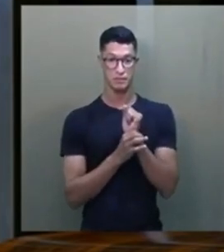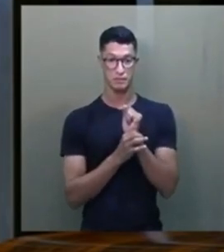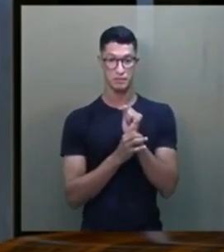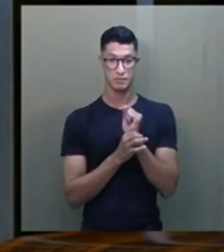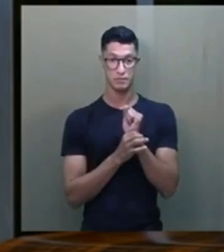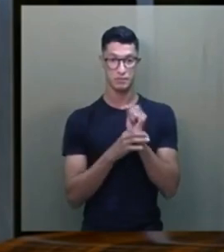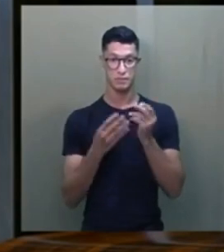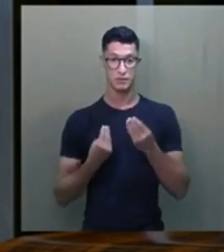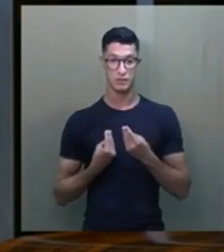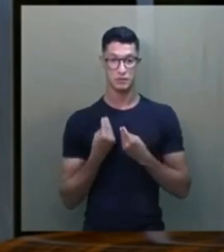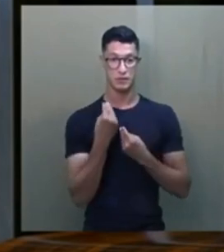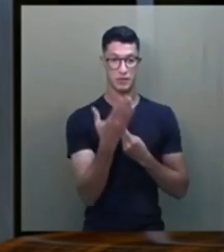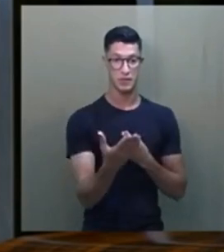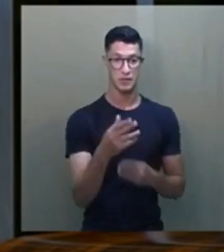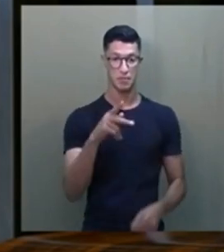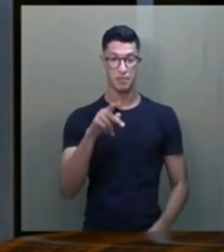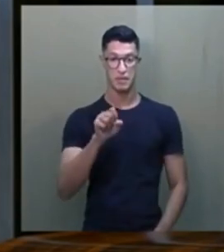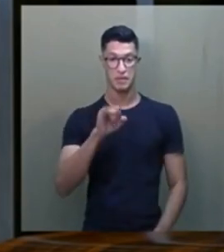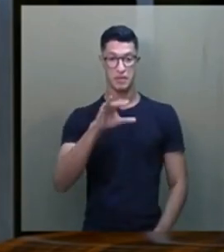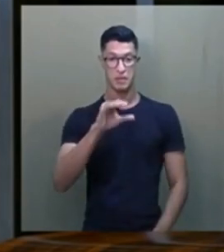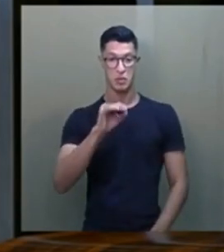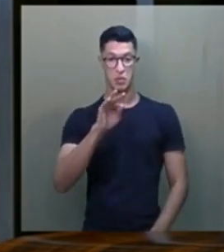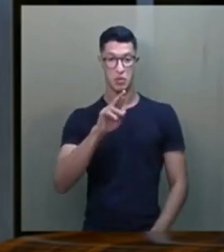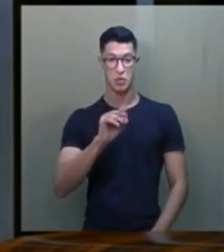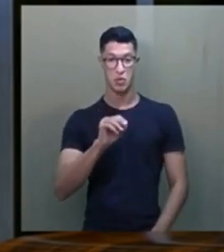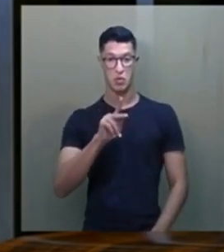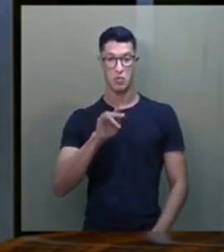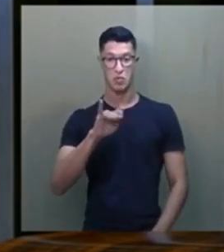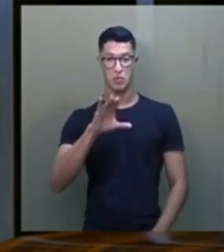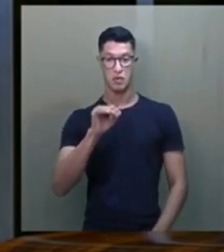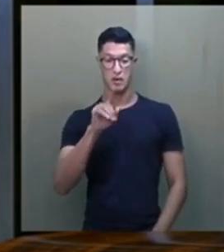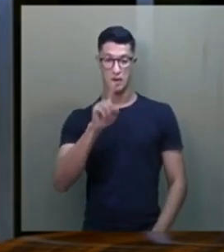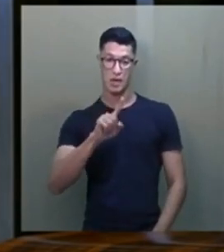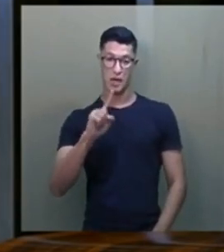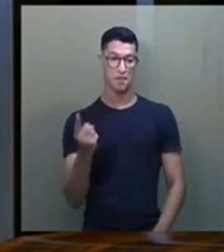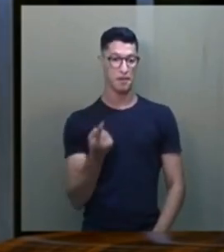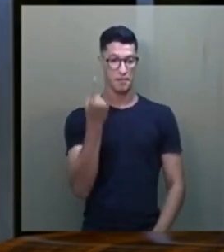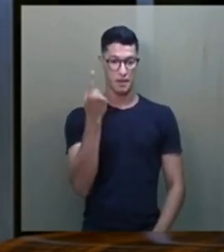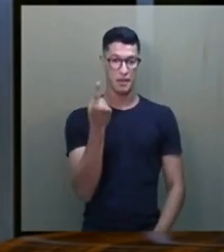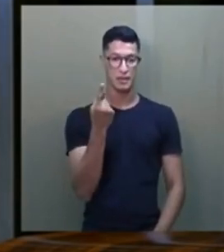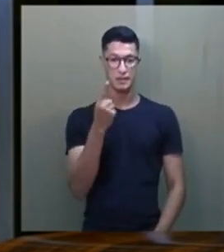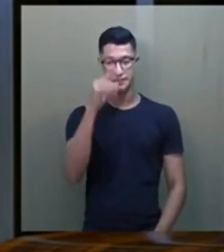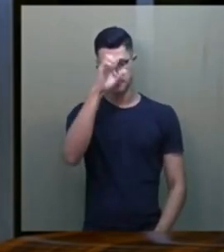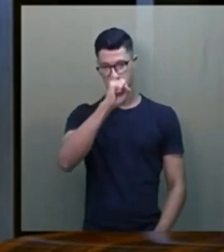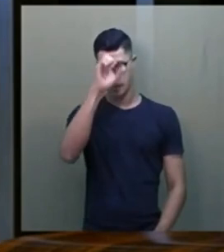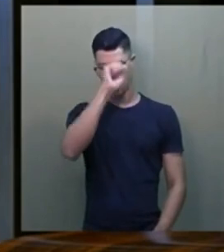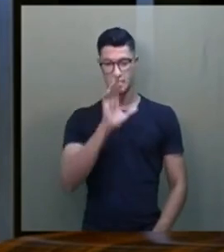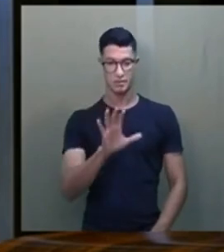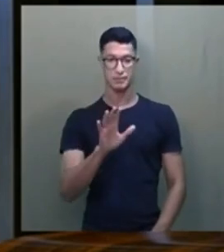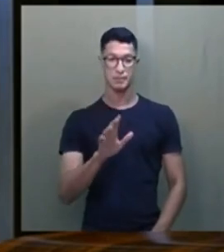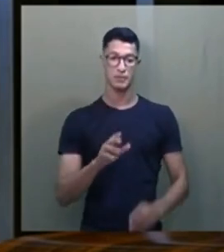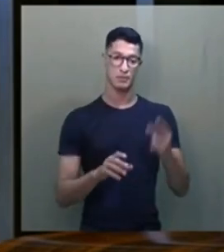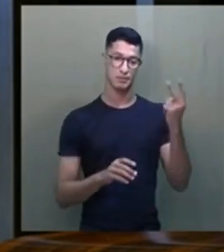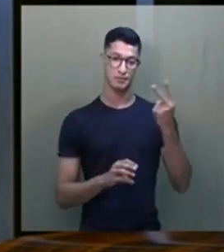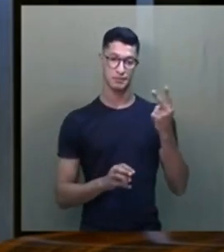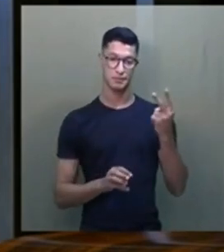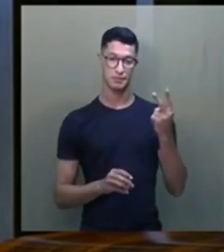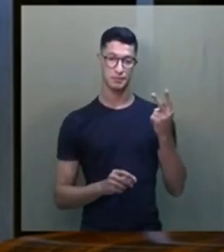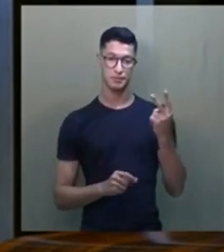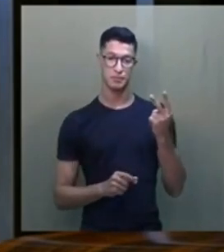fornecimento de psicotrópicos. é a primeira lição. A segunda,